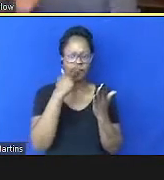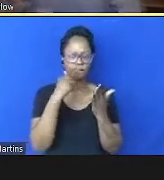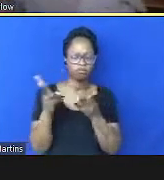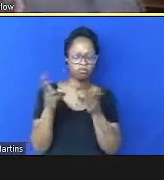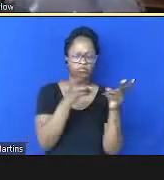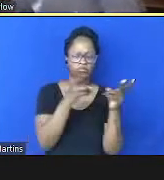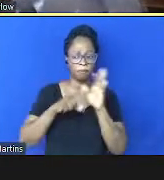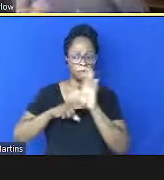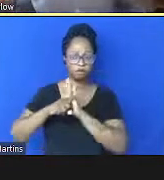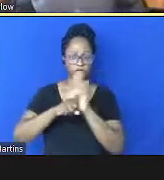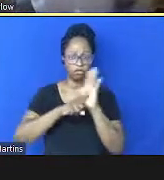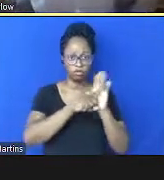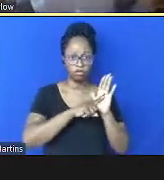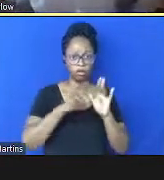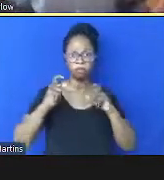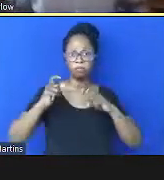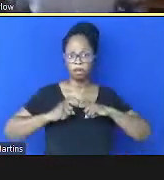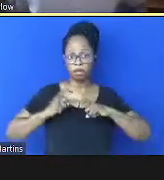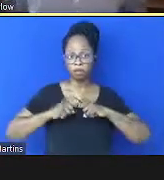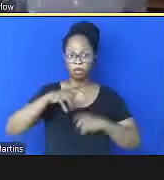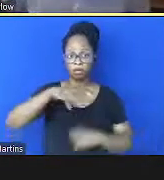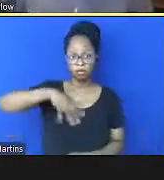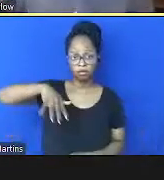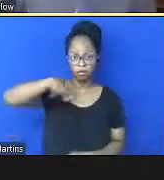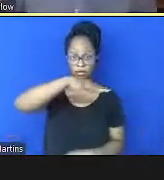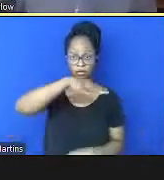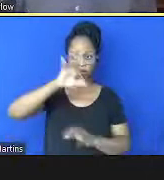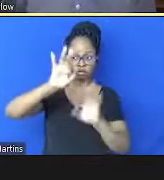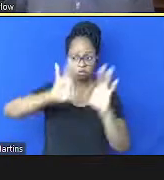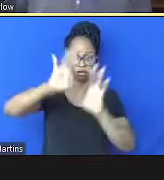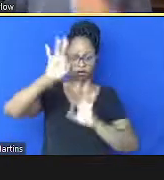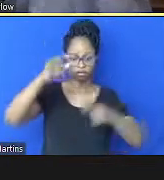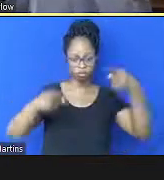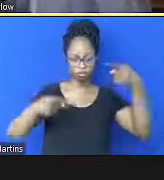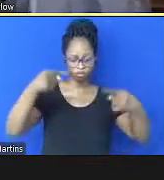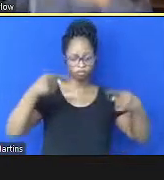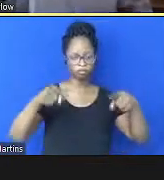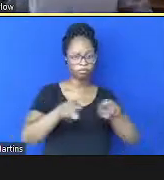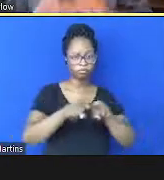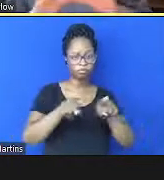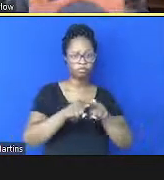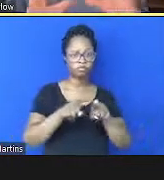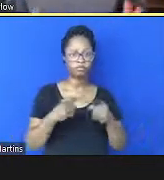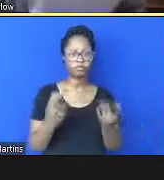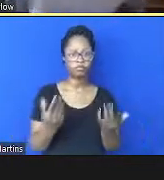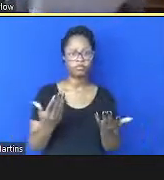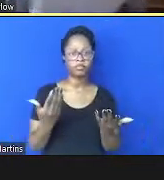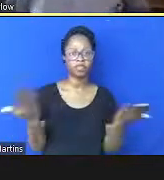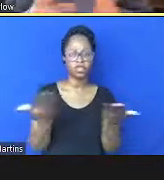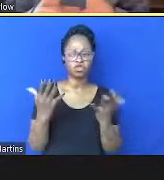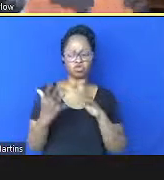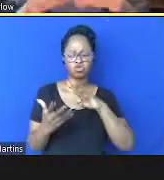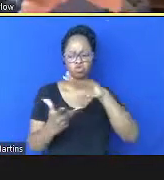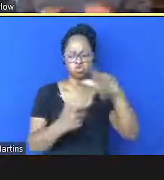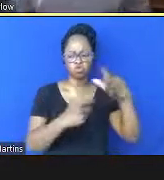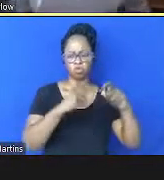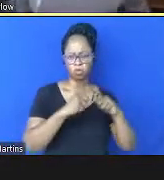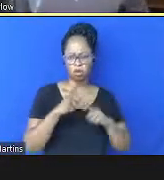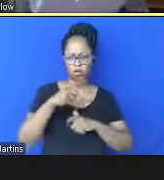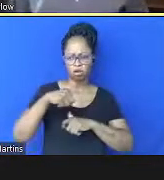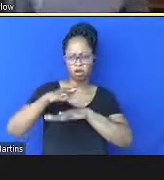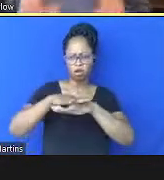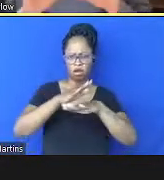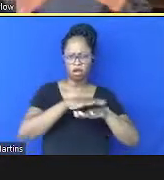pesquisas médicas e formuladores de políticas e no médico no mundo médico a gente faz usa muita